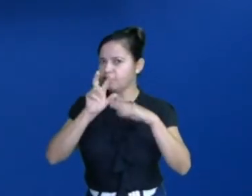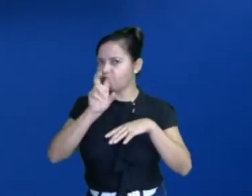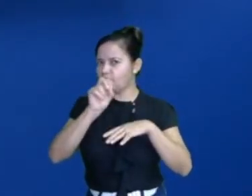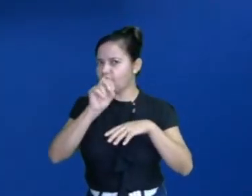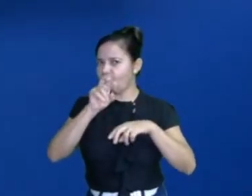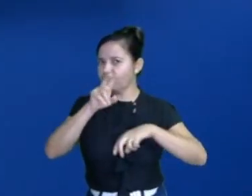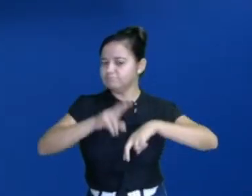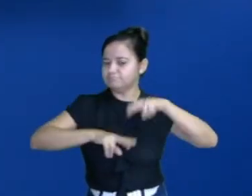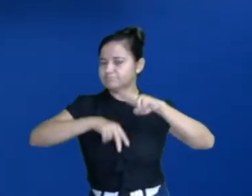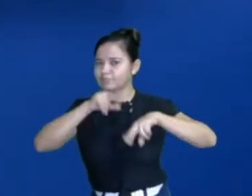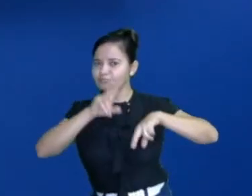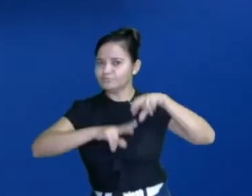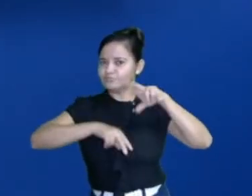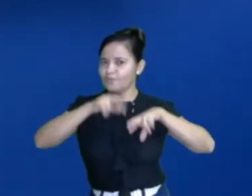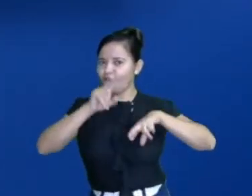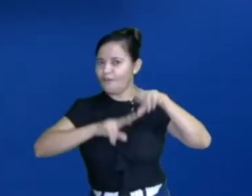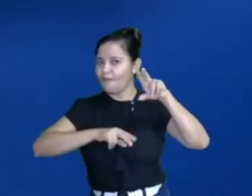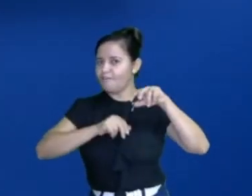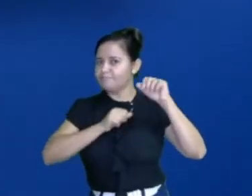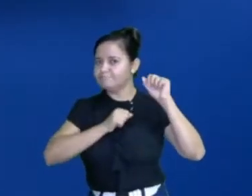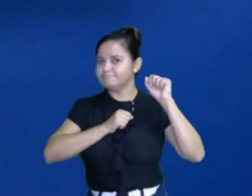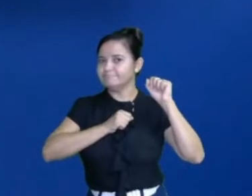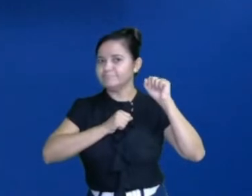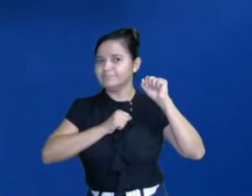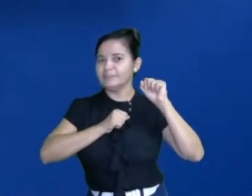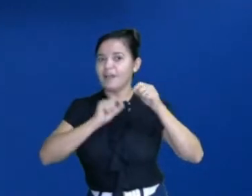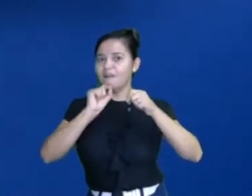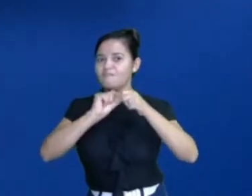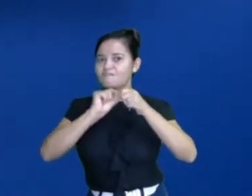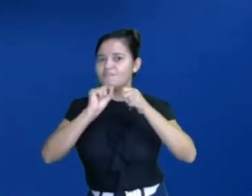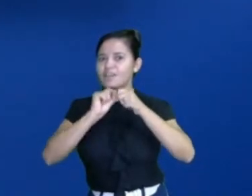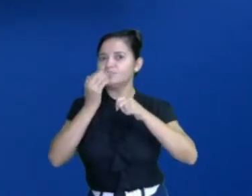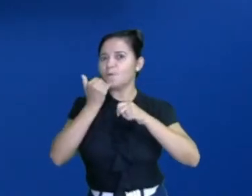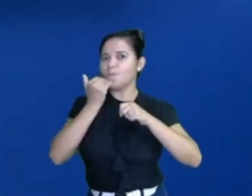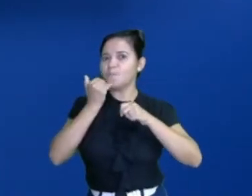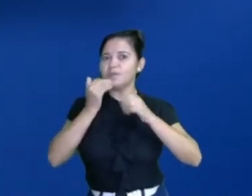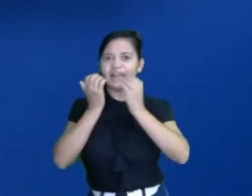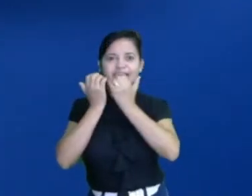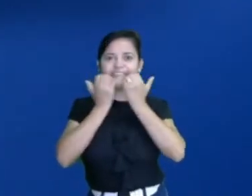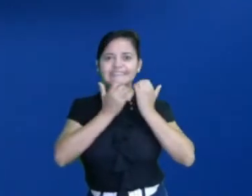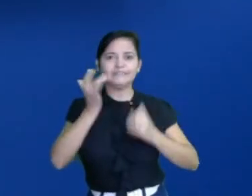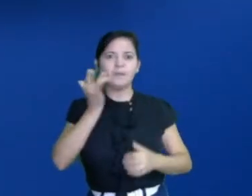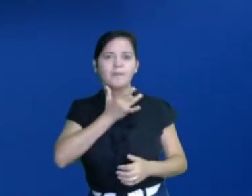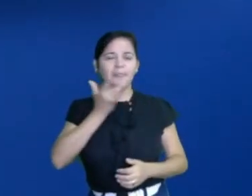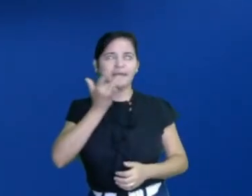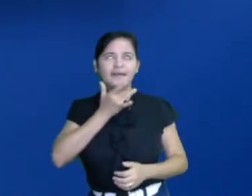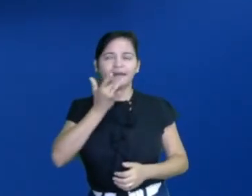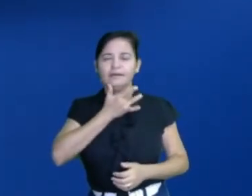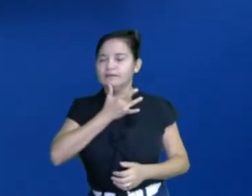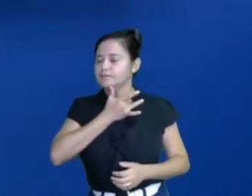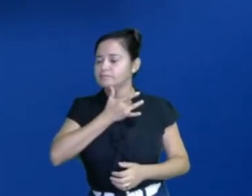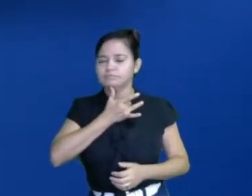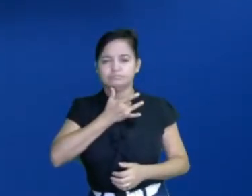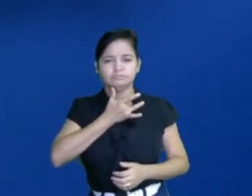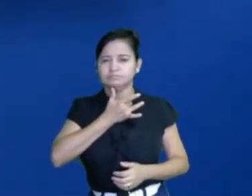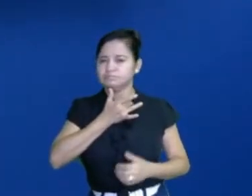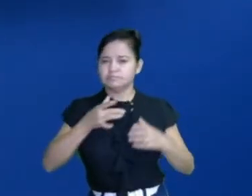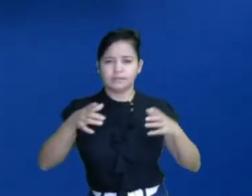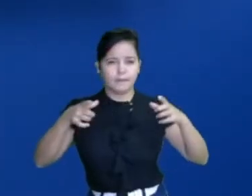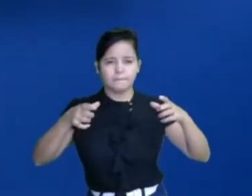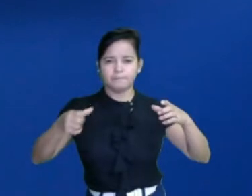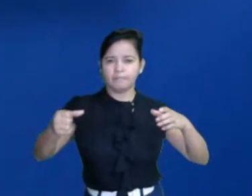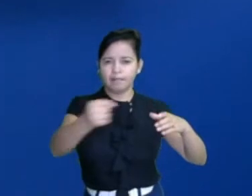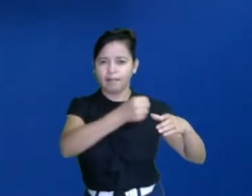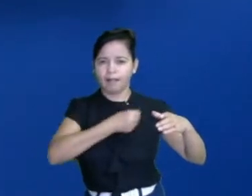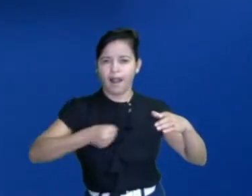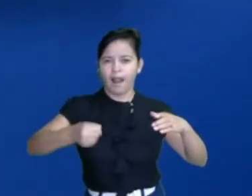João e ela fez aquelas comidas de milho bem gostosas. Feita naquela panela de barro. Feita aquela